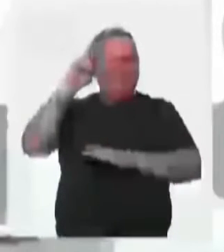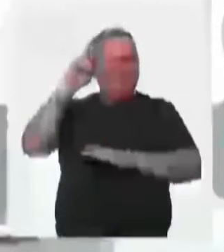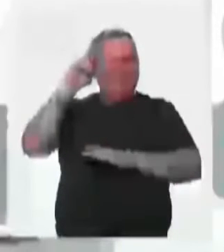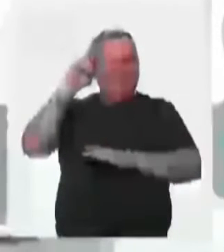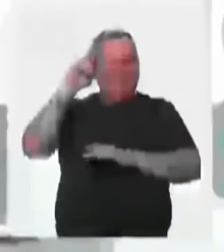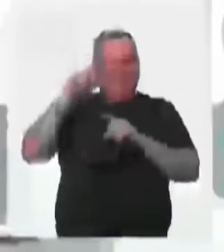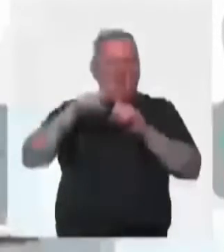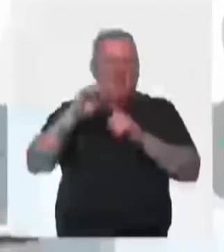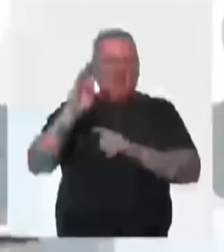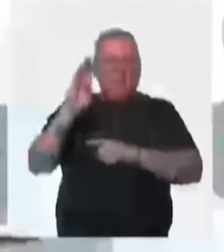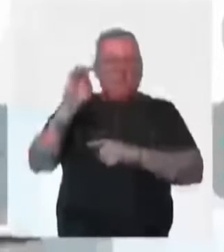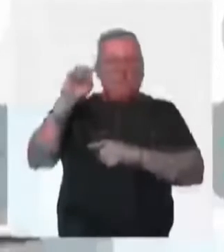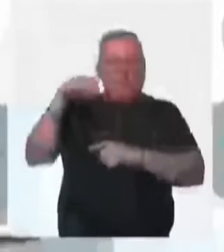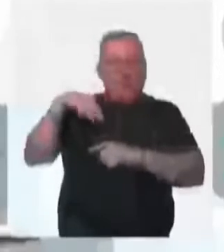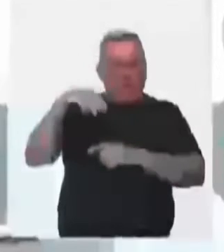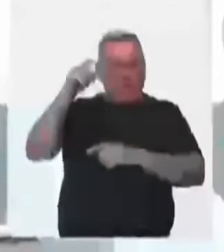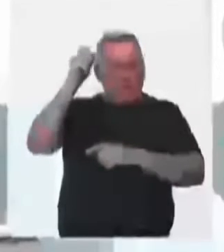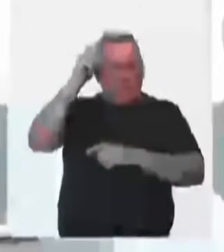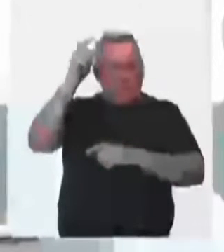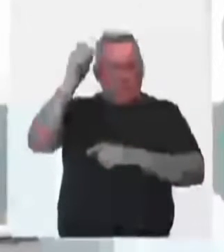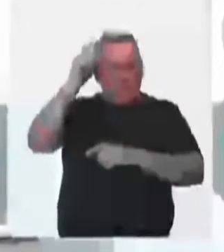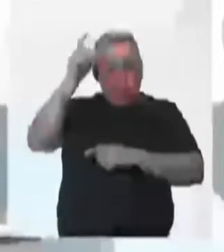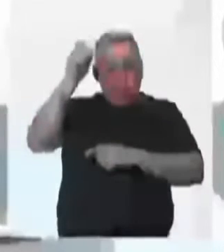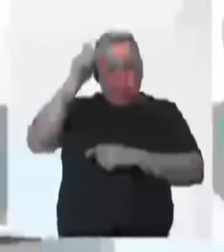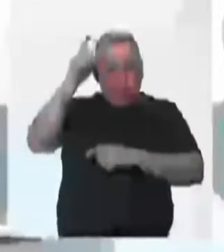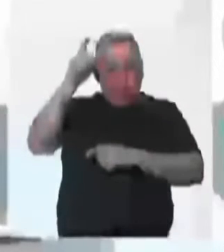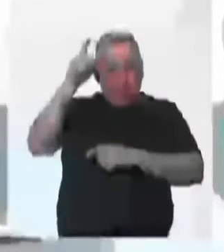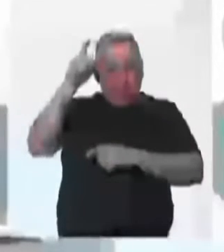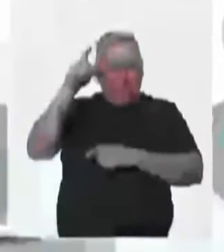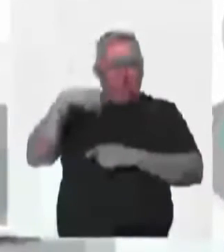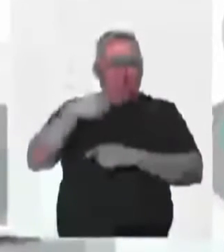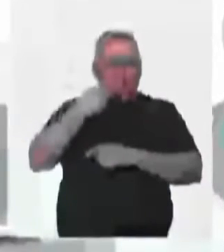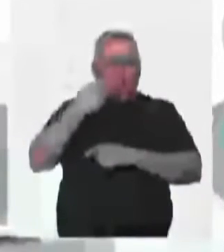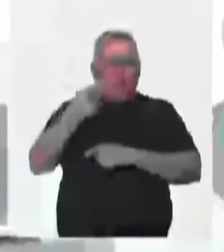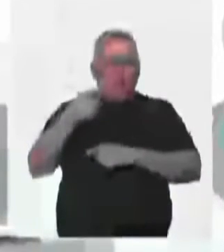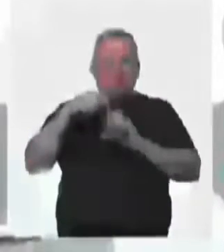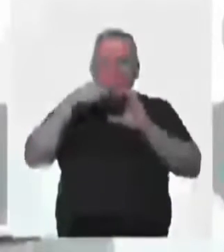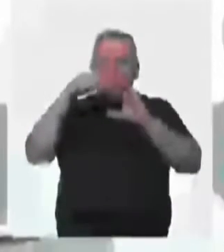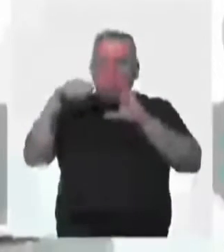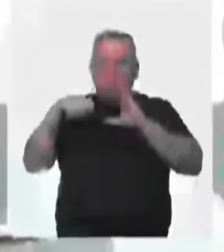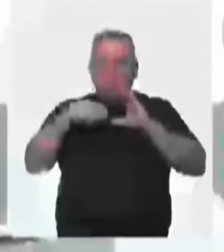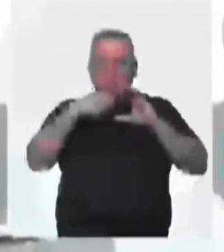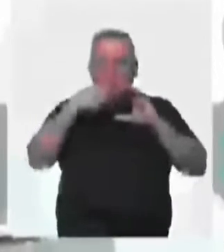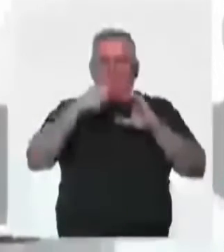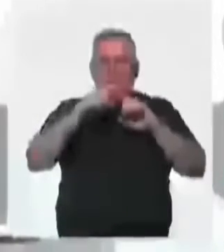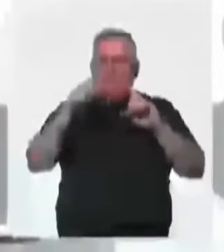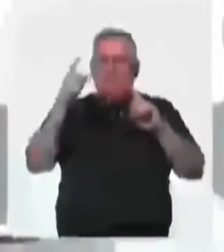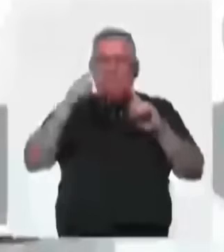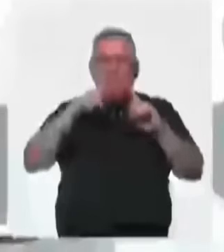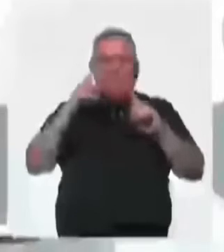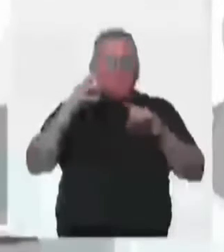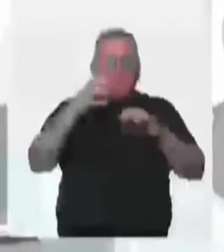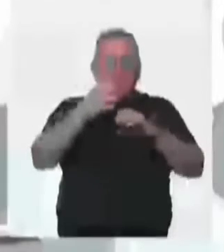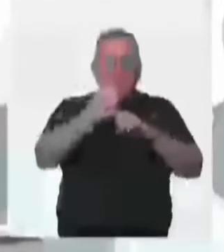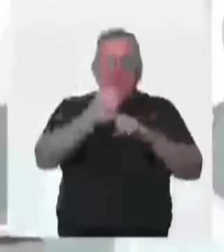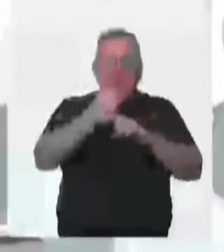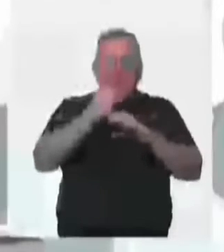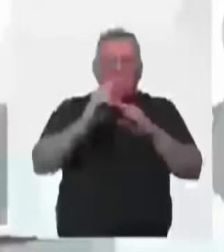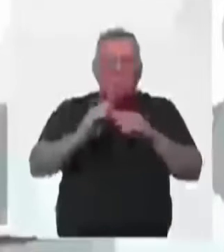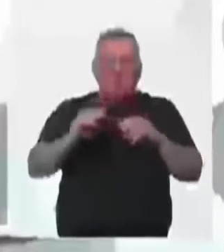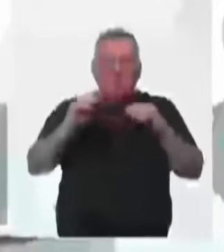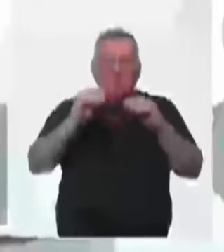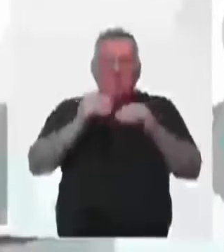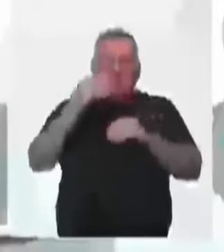patrimônio imaterial, essa cultura imaterial, como foi falado na entrevista, ela não é palpável. Então,